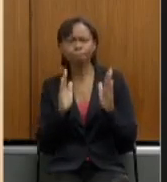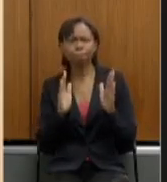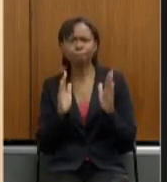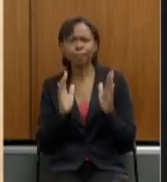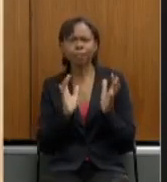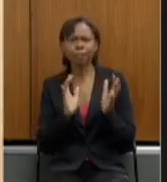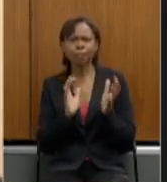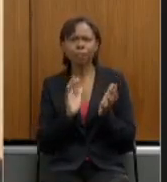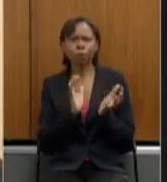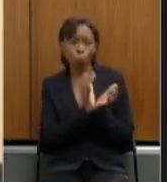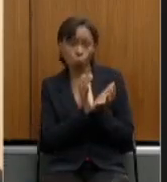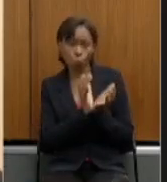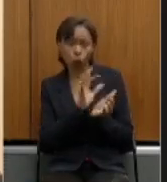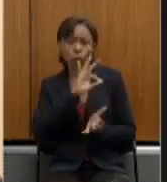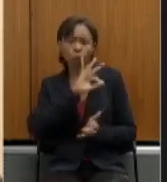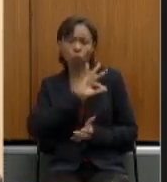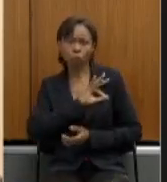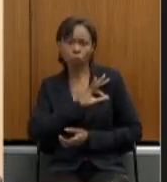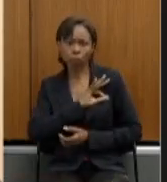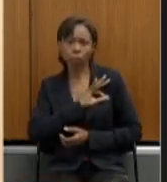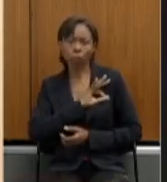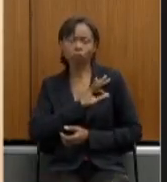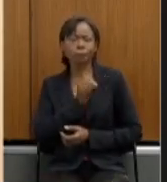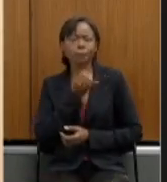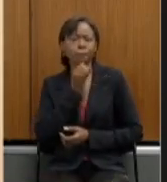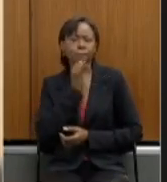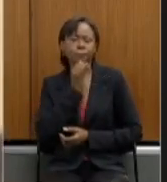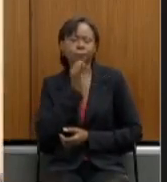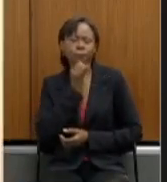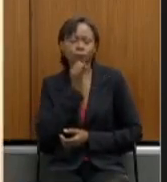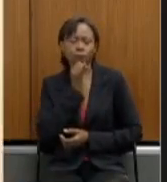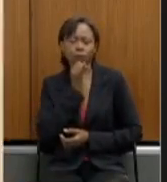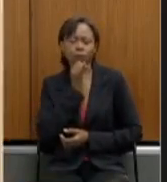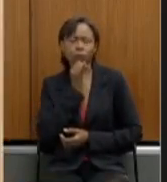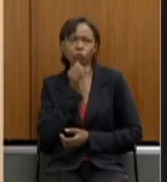policiais como é o caso das